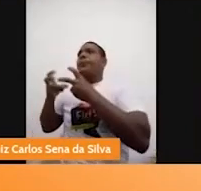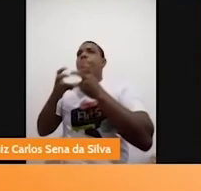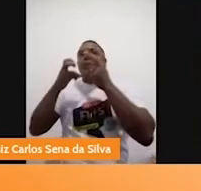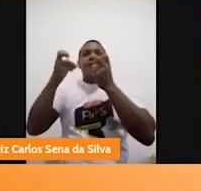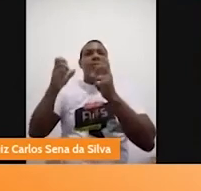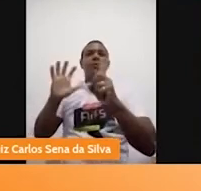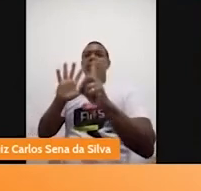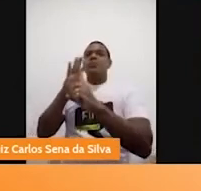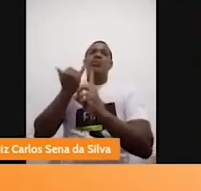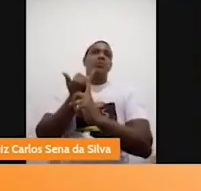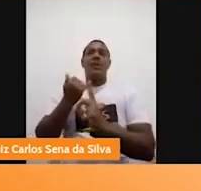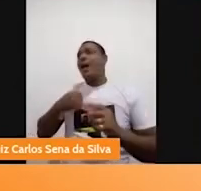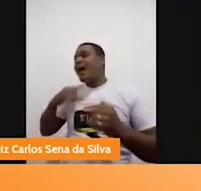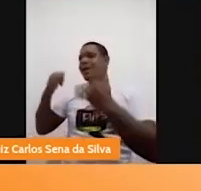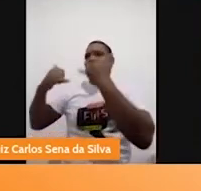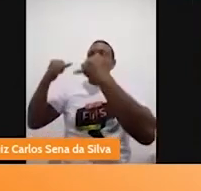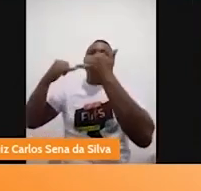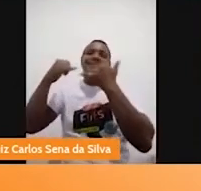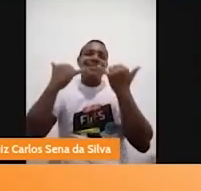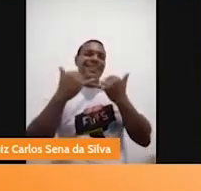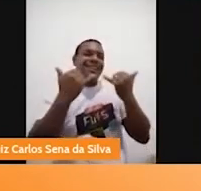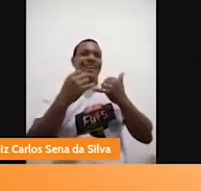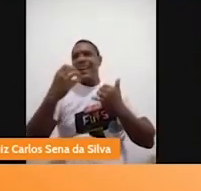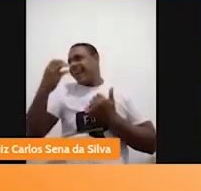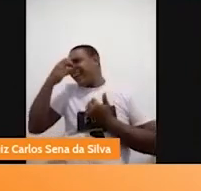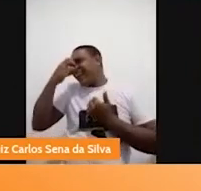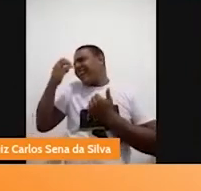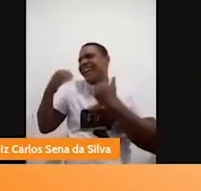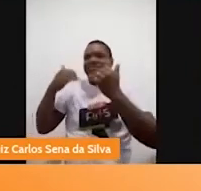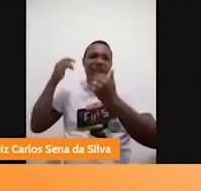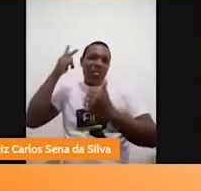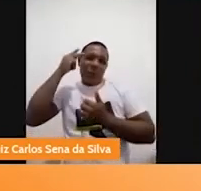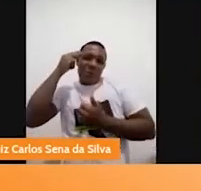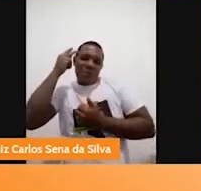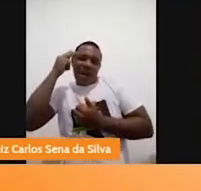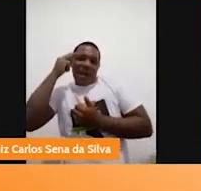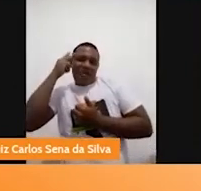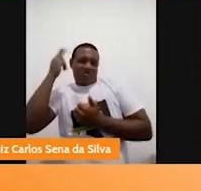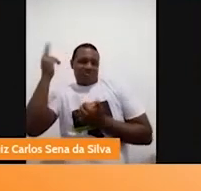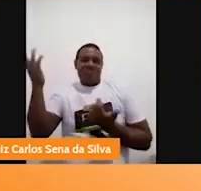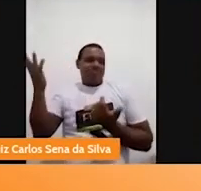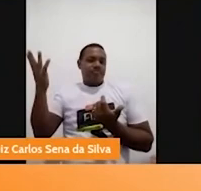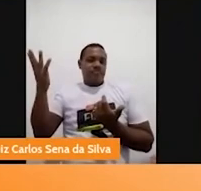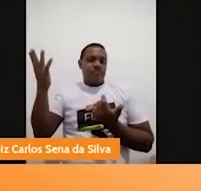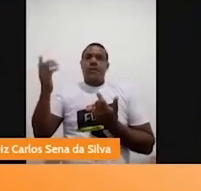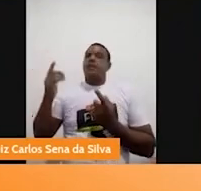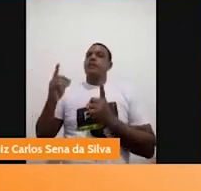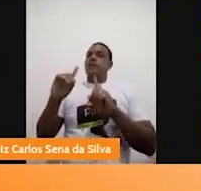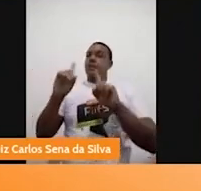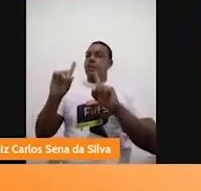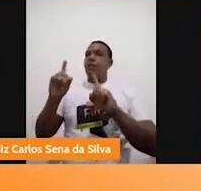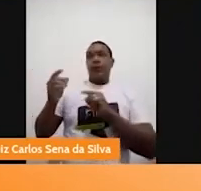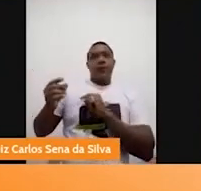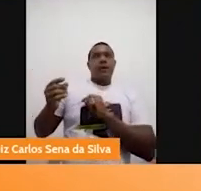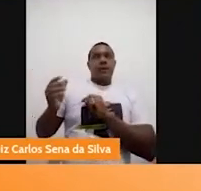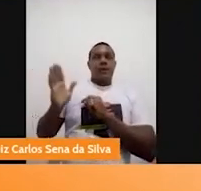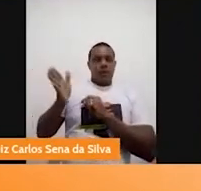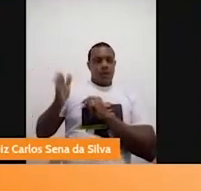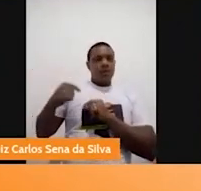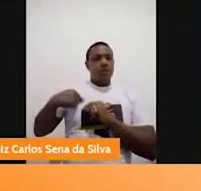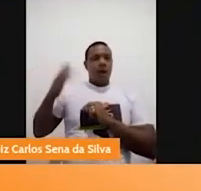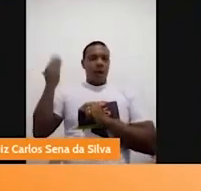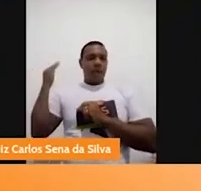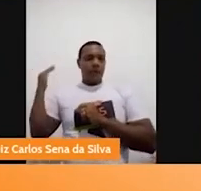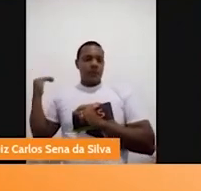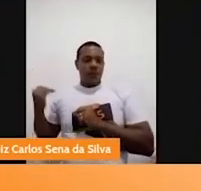pirraça, era brincadeira, era zoação, era resenha. Mas, sim, eu acho que eu sofri... É difícil encontrar alguém que não tenha